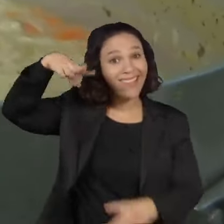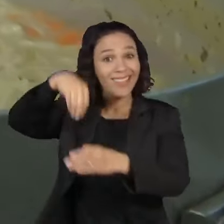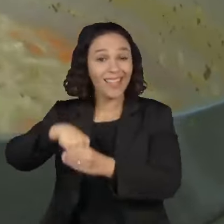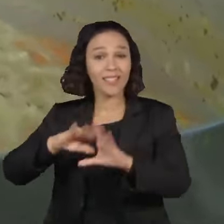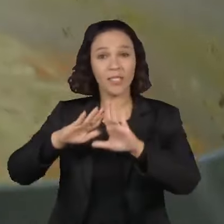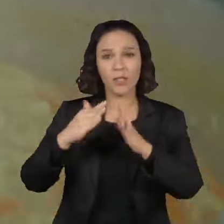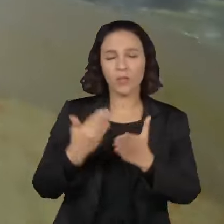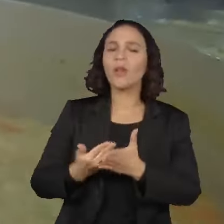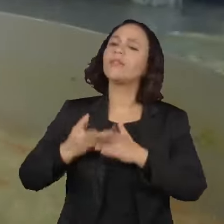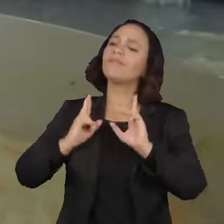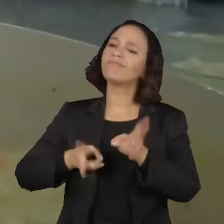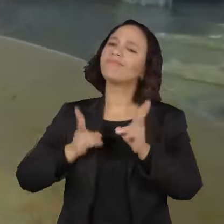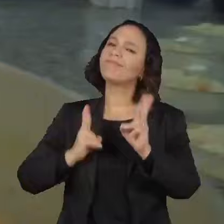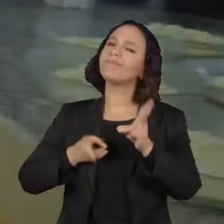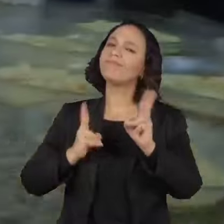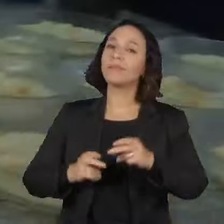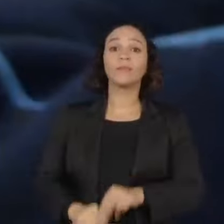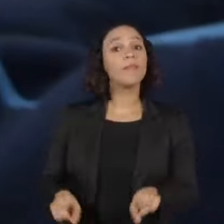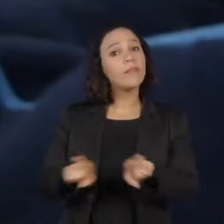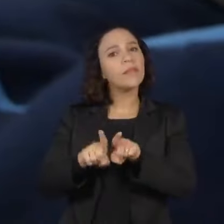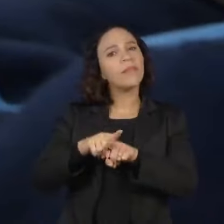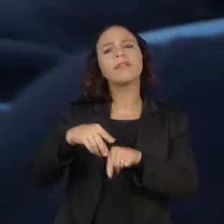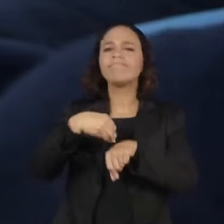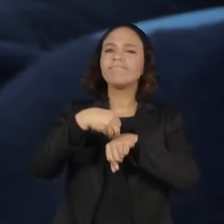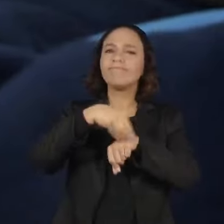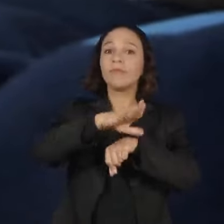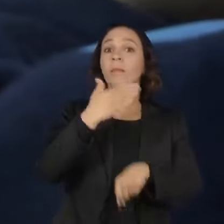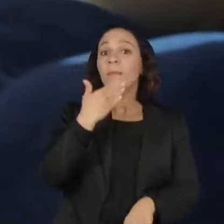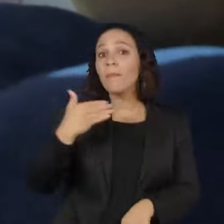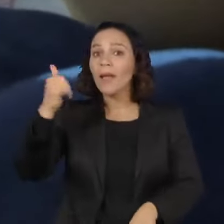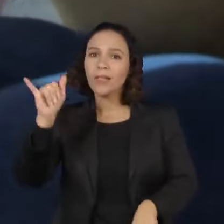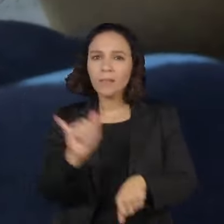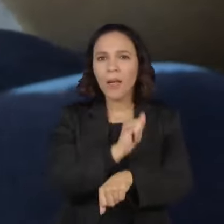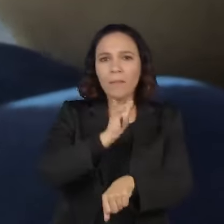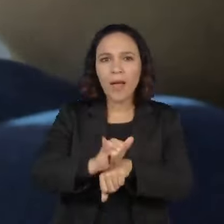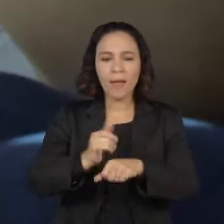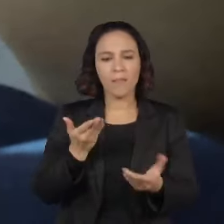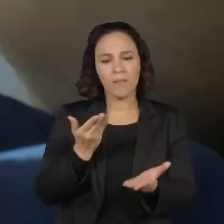seja contínua. Também sugere melhorias no processo de licitações.